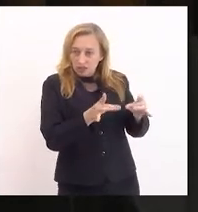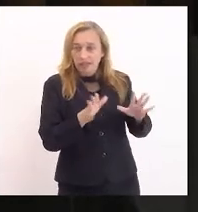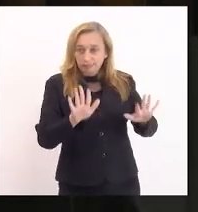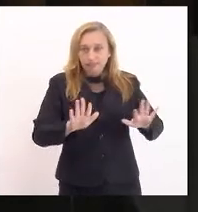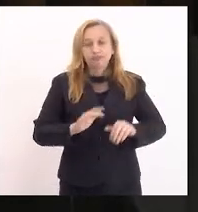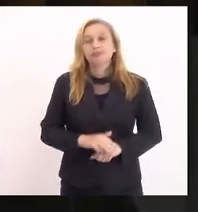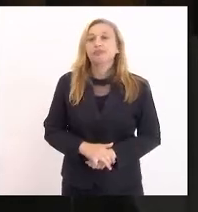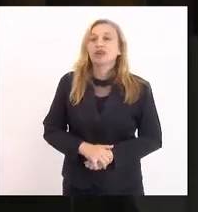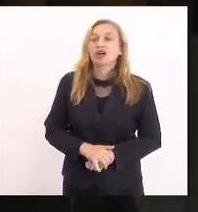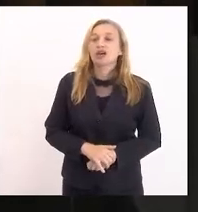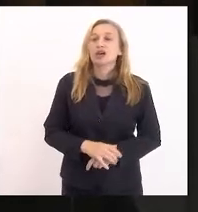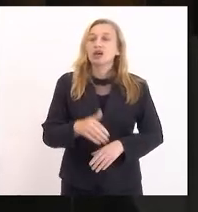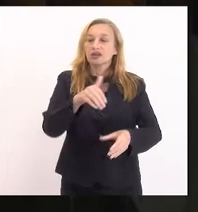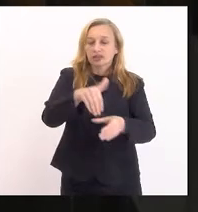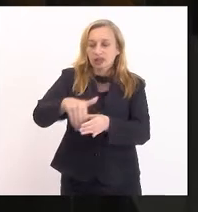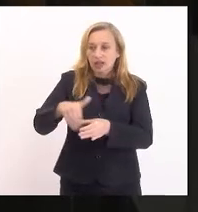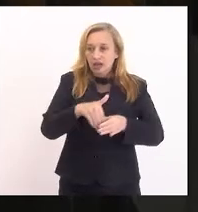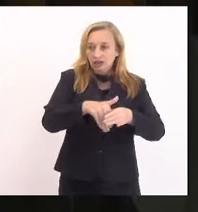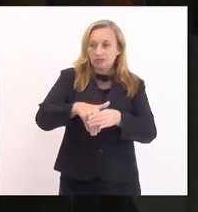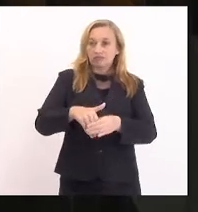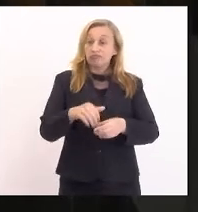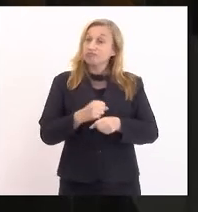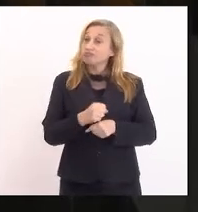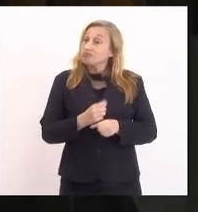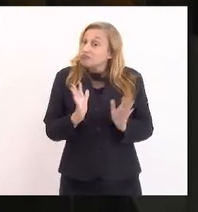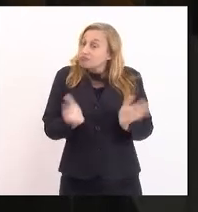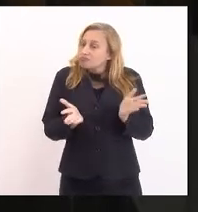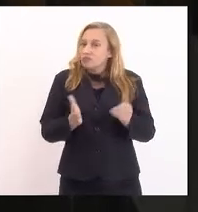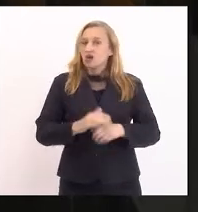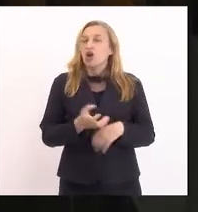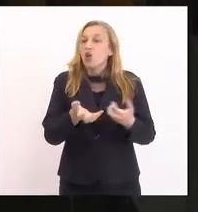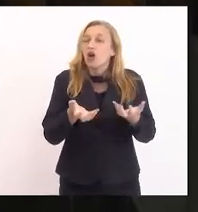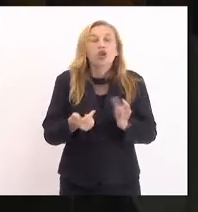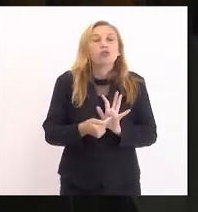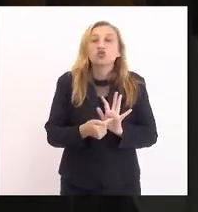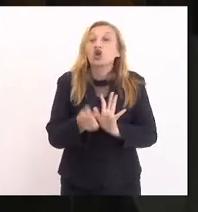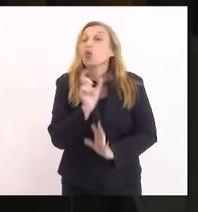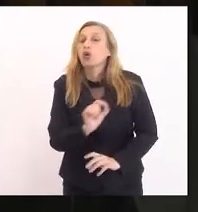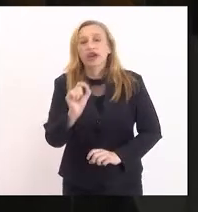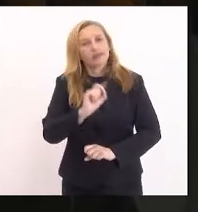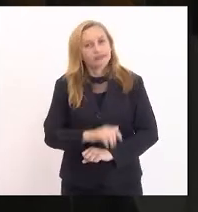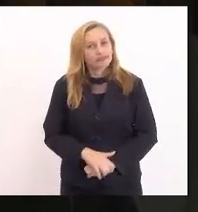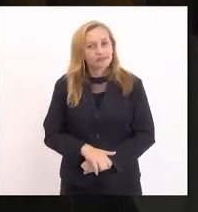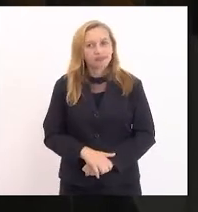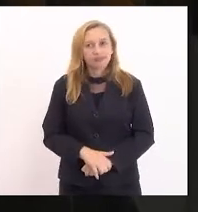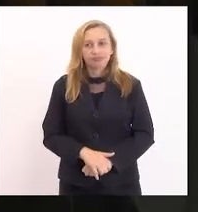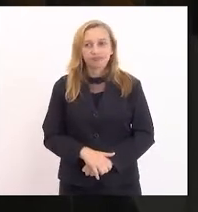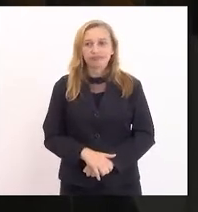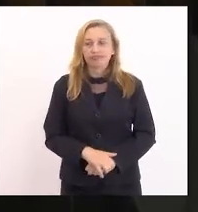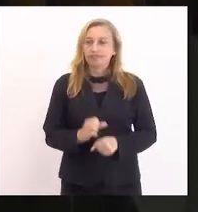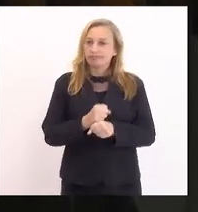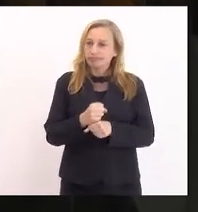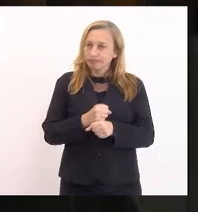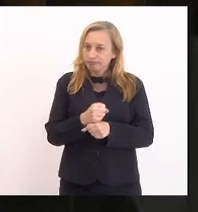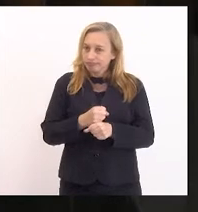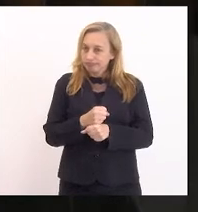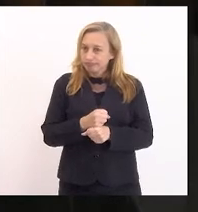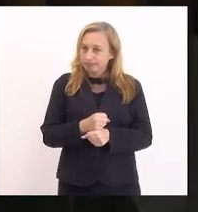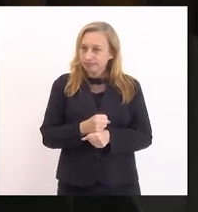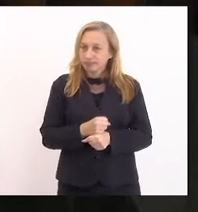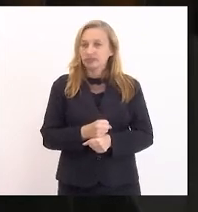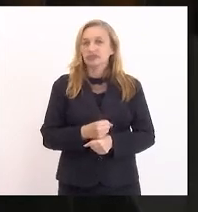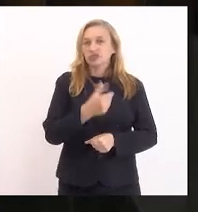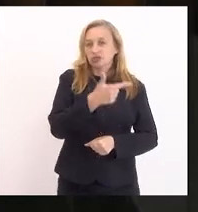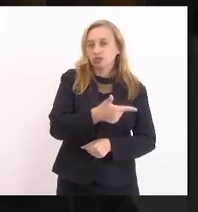as eleições desse ano. Então, eu quero mostrar que este ano de 2022